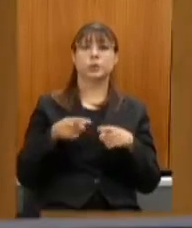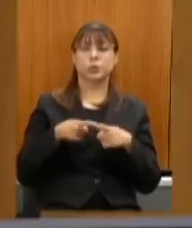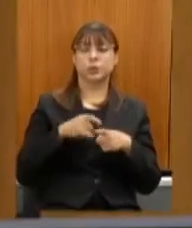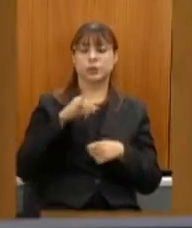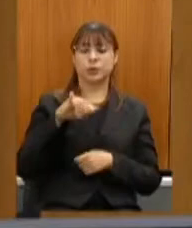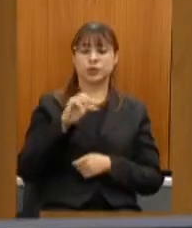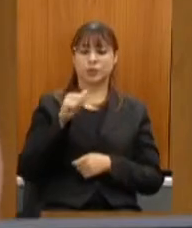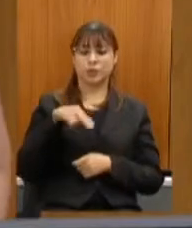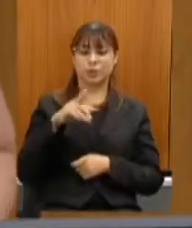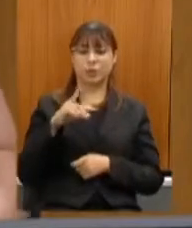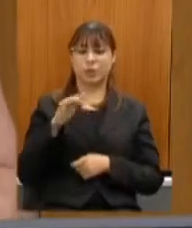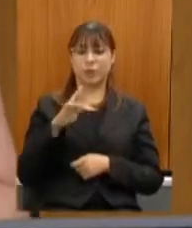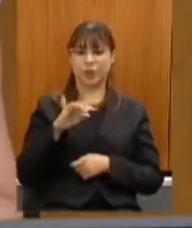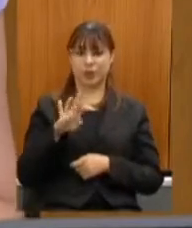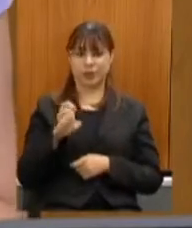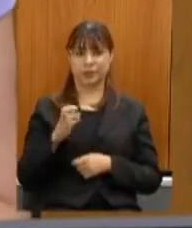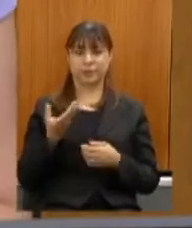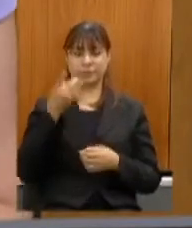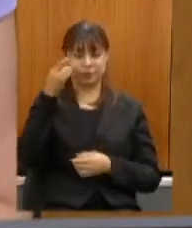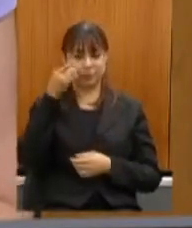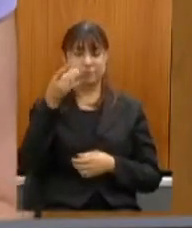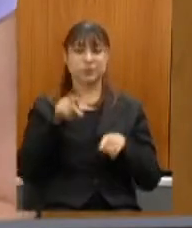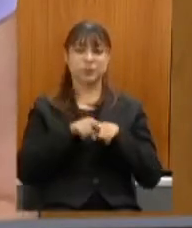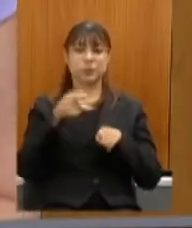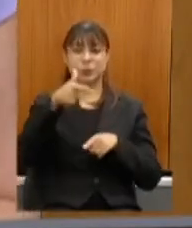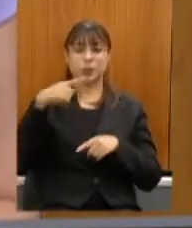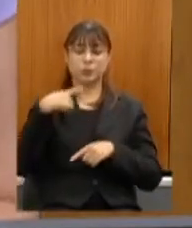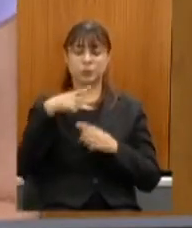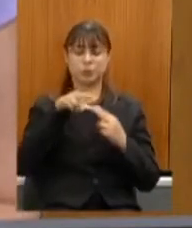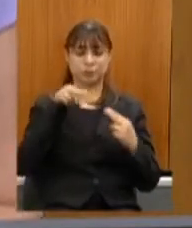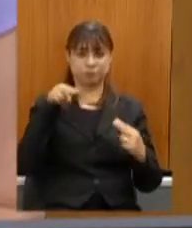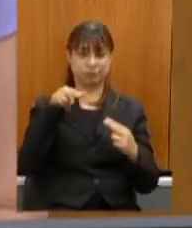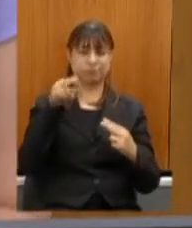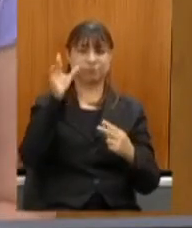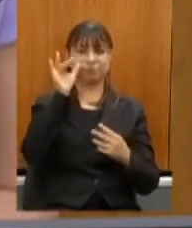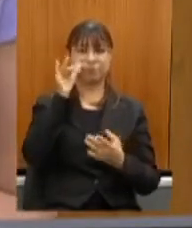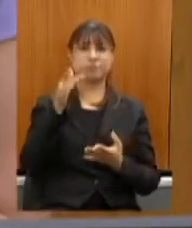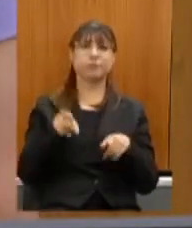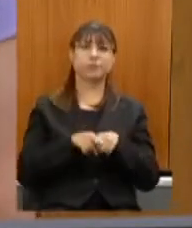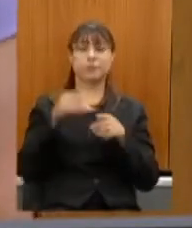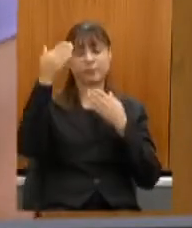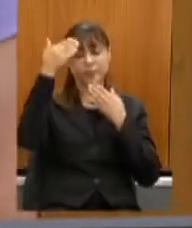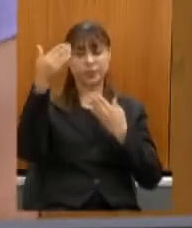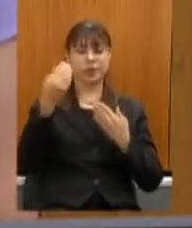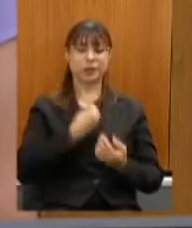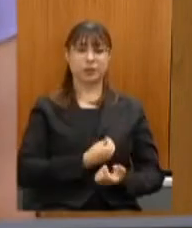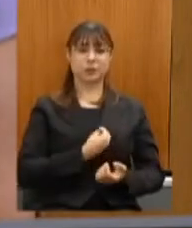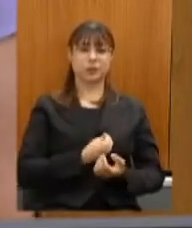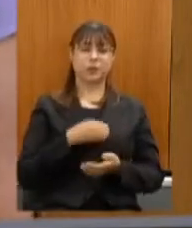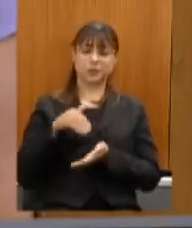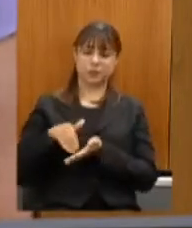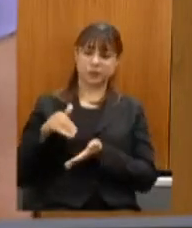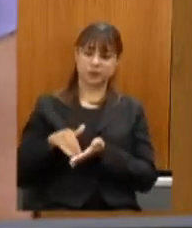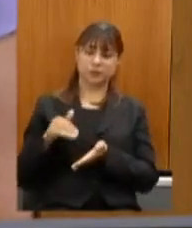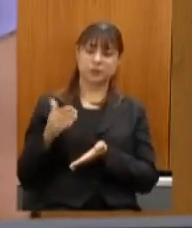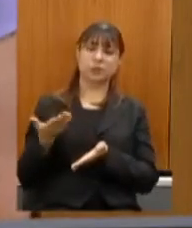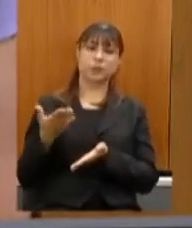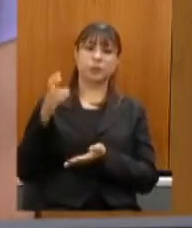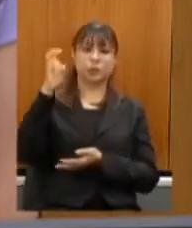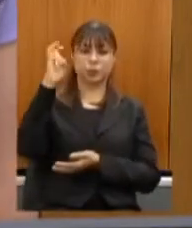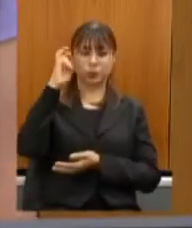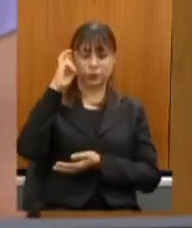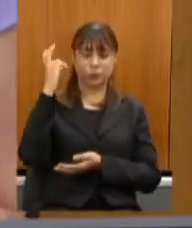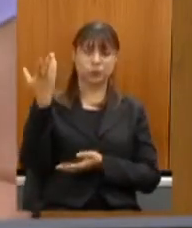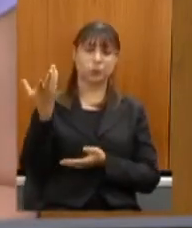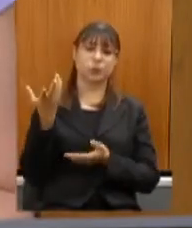aqui presencialmente e a todos que nos acompanham de forma remota e agradecer a participação do nosso secretário de Cultura e